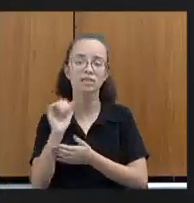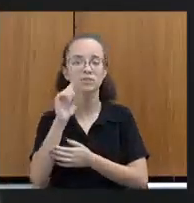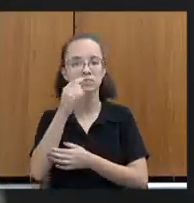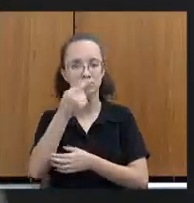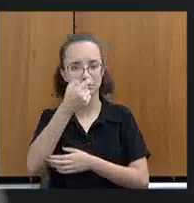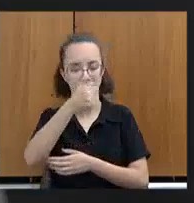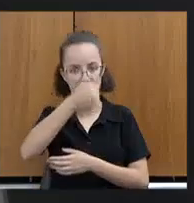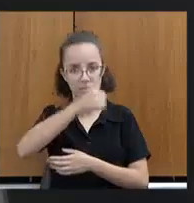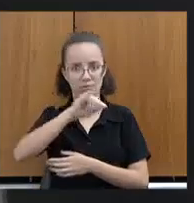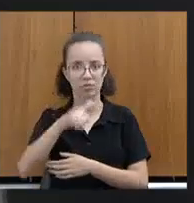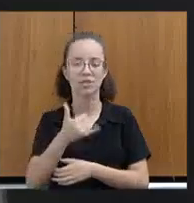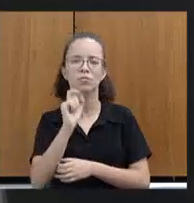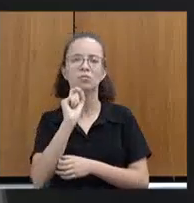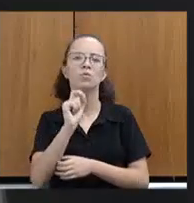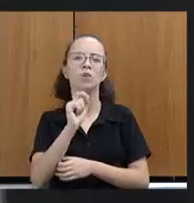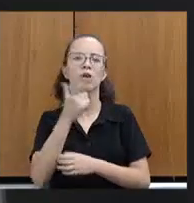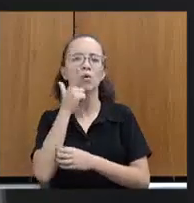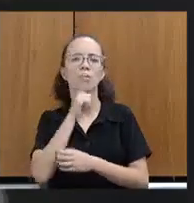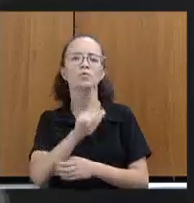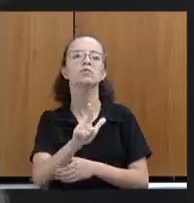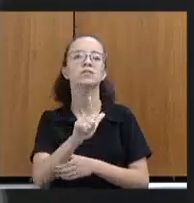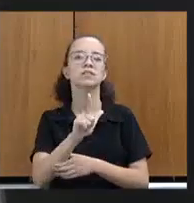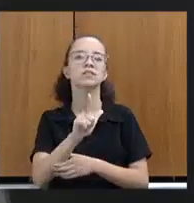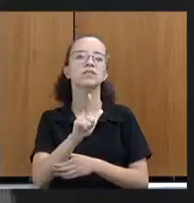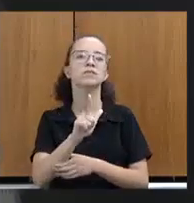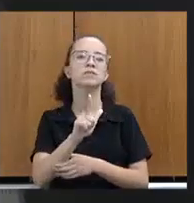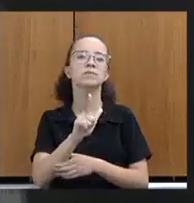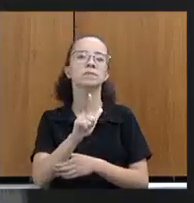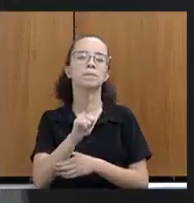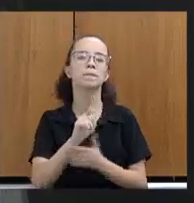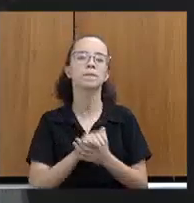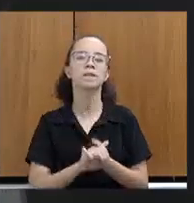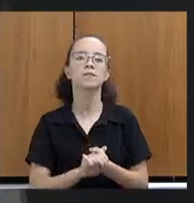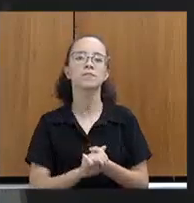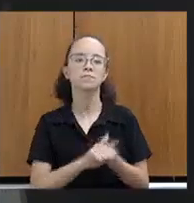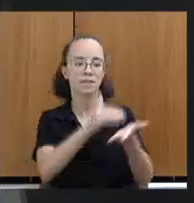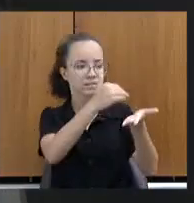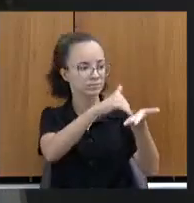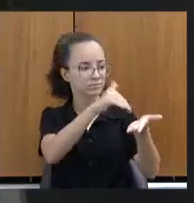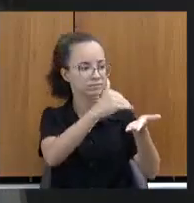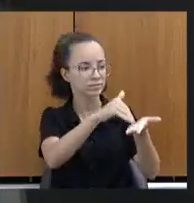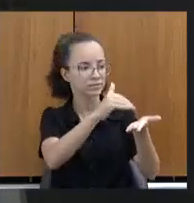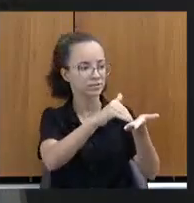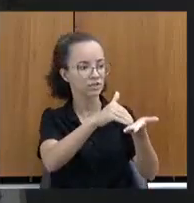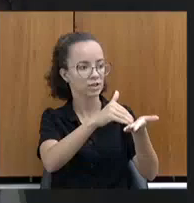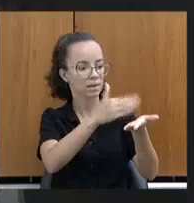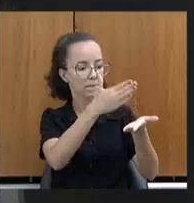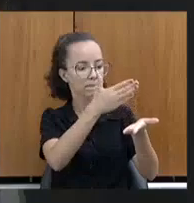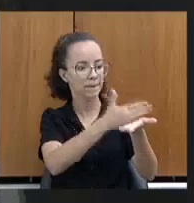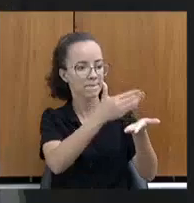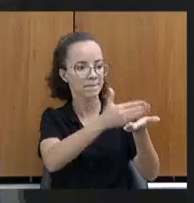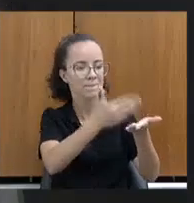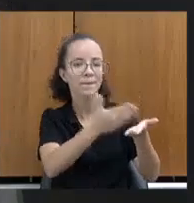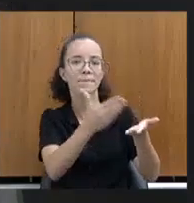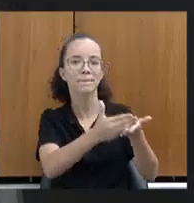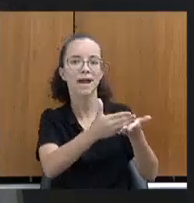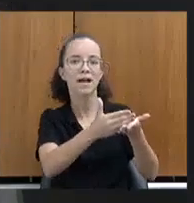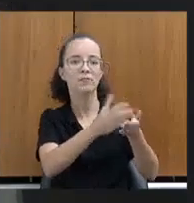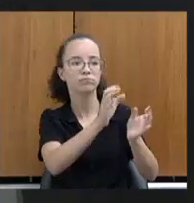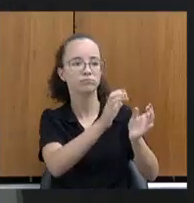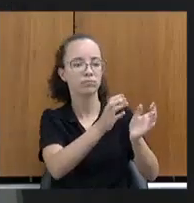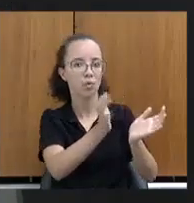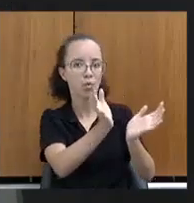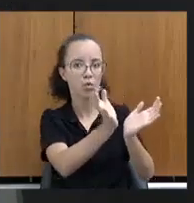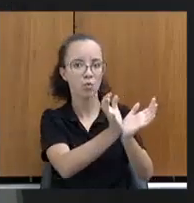janeiro, é de conseguir desmembrar essa secretaria. Precisamos dar mais atenção